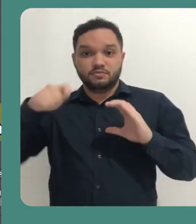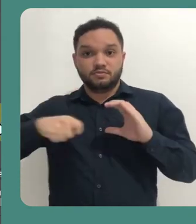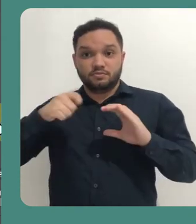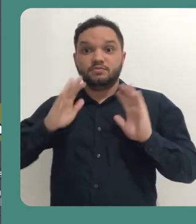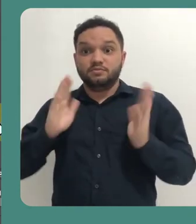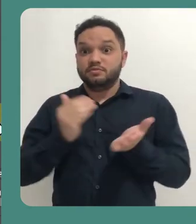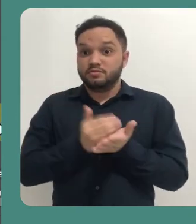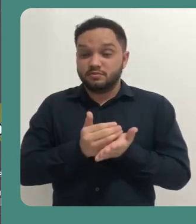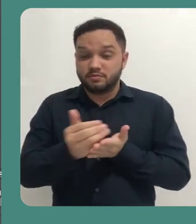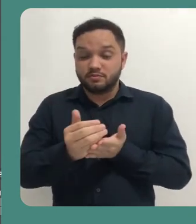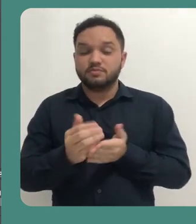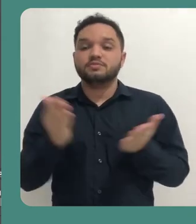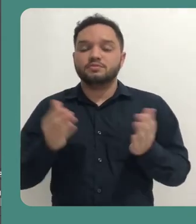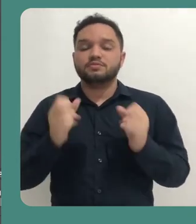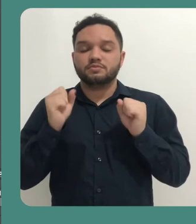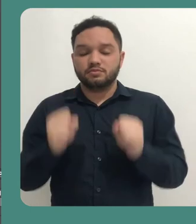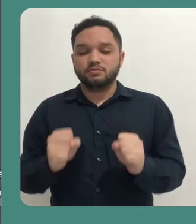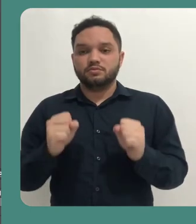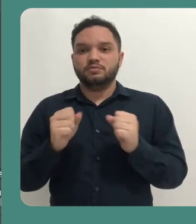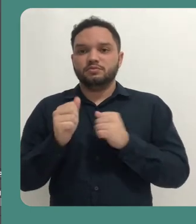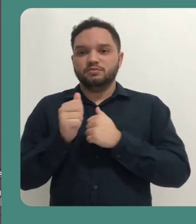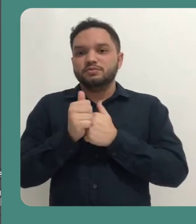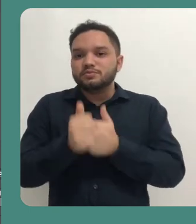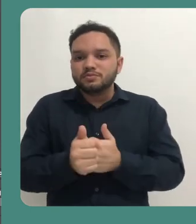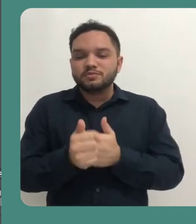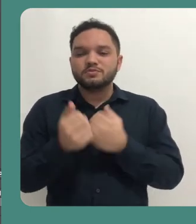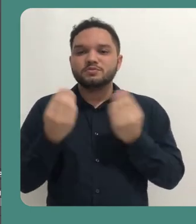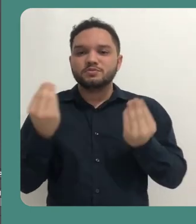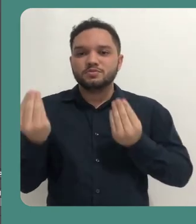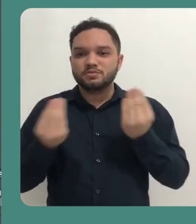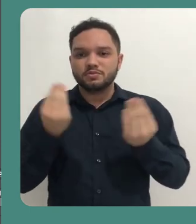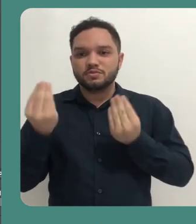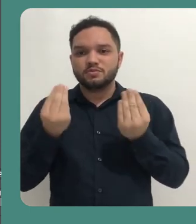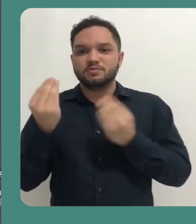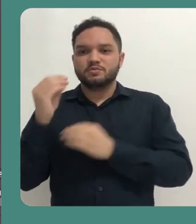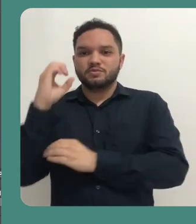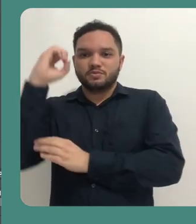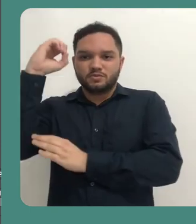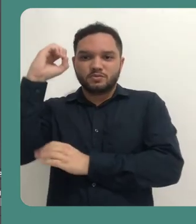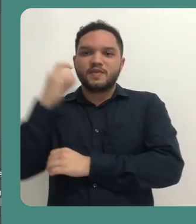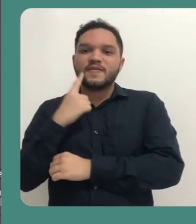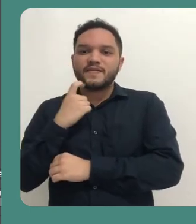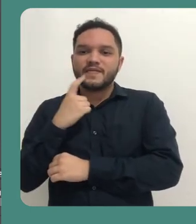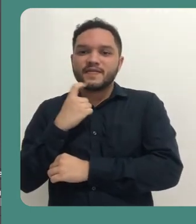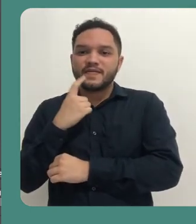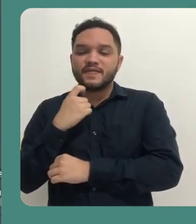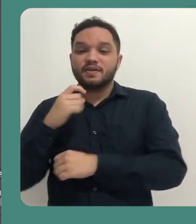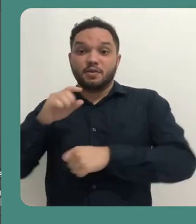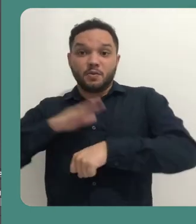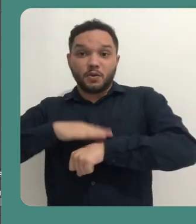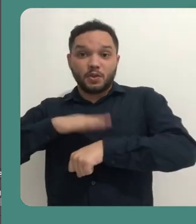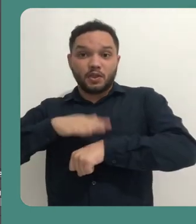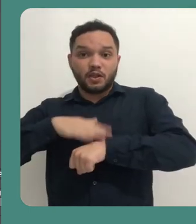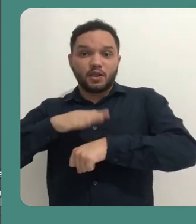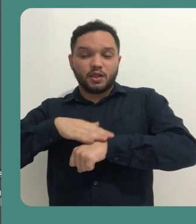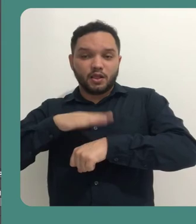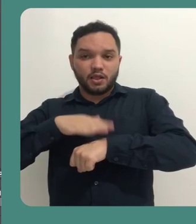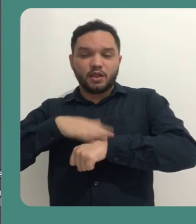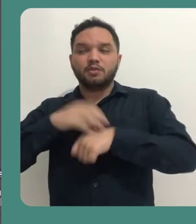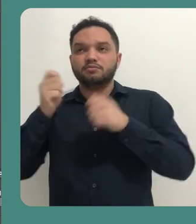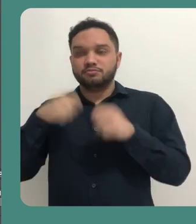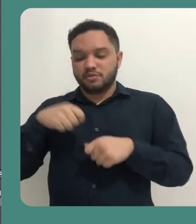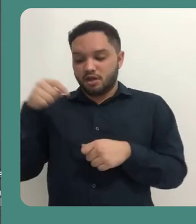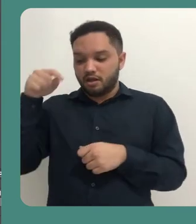A gravação já foi iniciada. A gente pode acompanhar aqui o símbolo de REC, o tempo total da